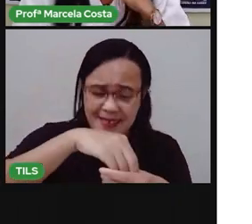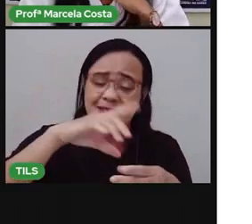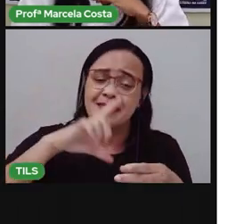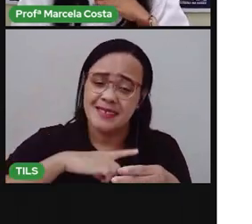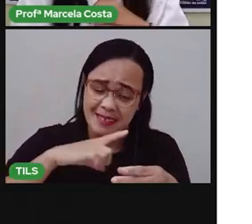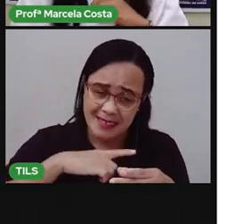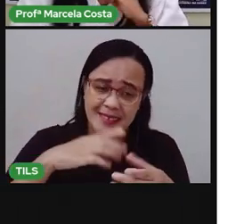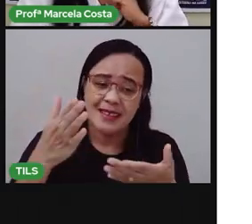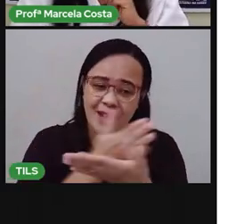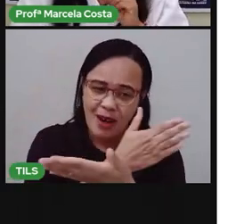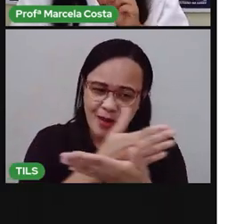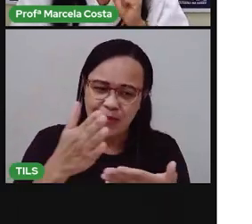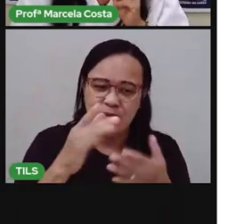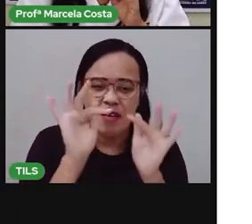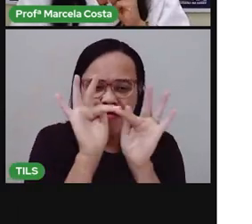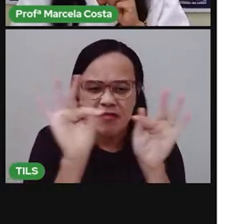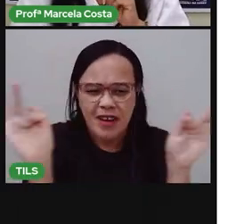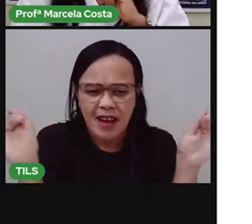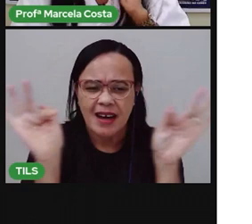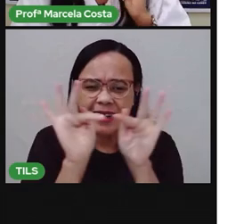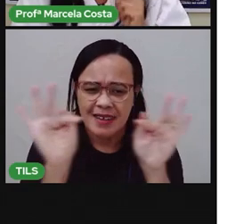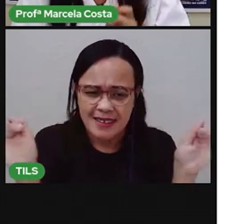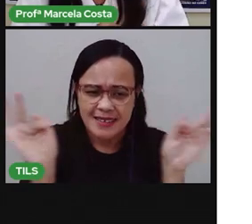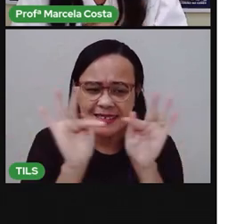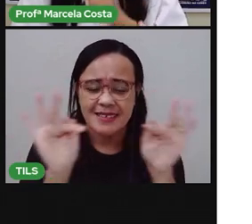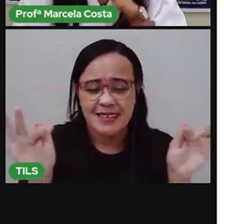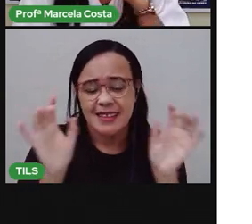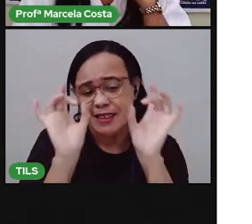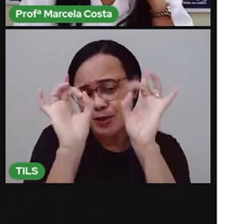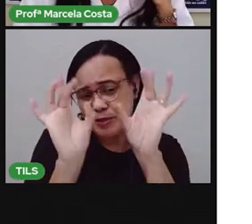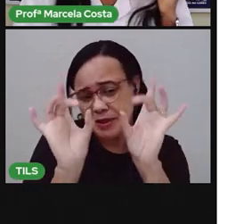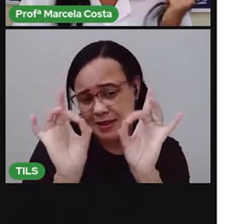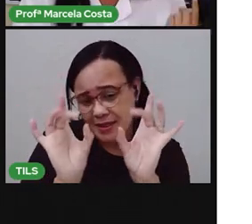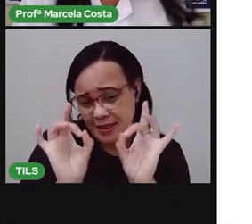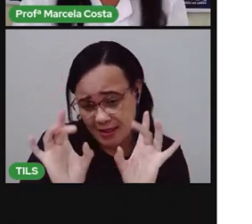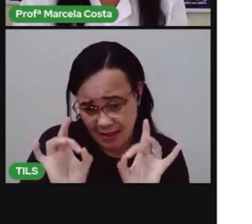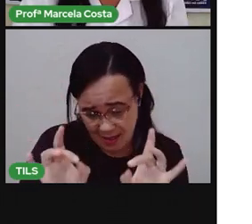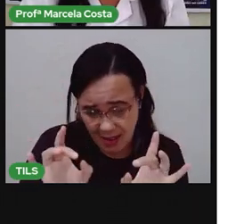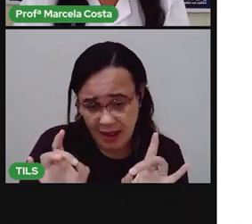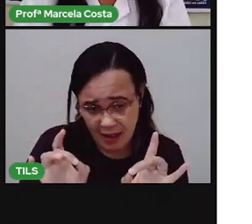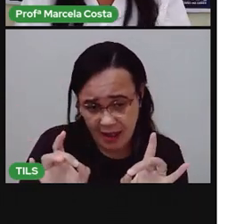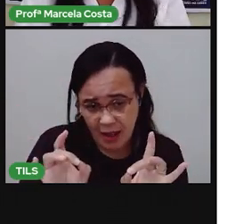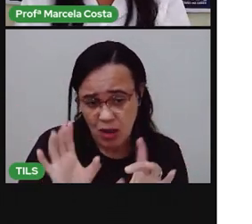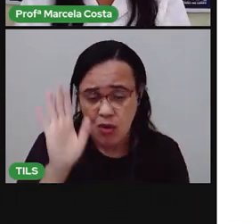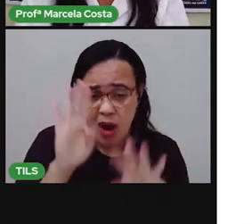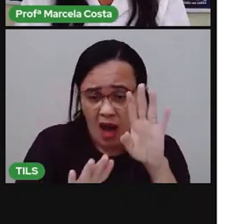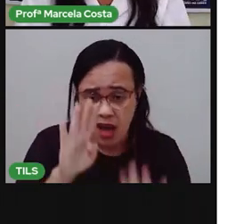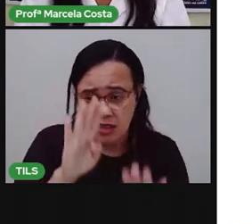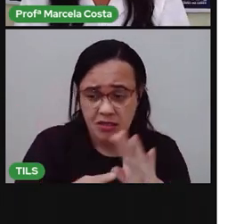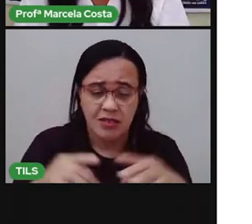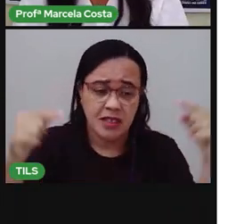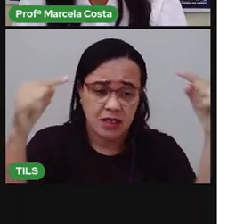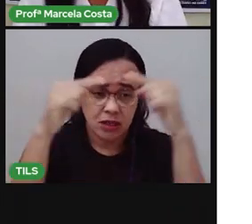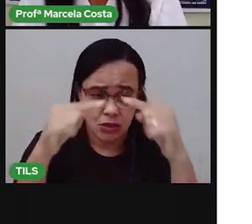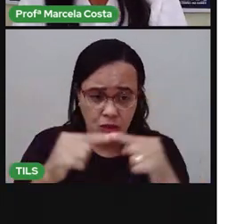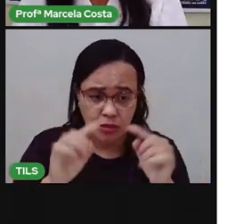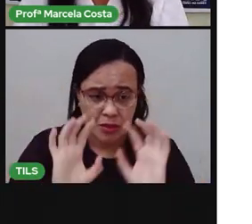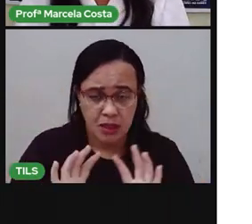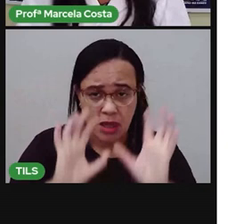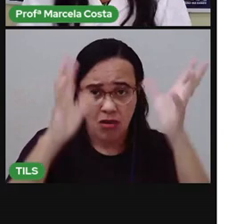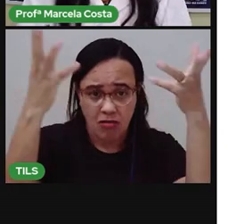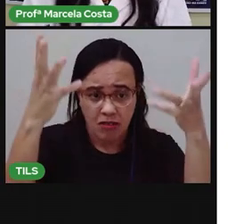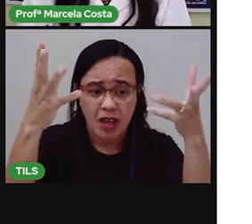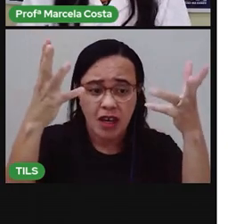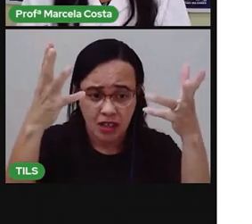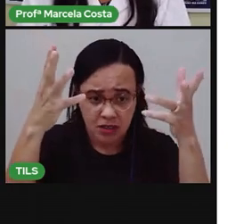Mensagens, alguma... Alguma mensagem especial, por exemplo, relacionada a uma data comemorativa, como o Feliz Dia das